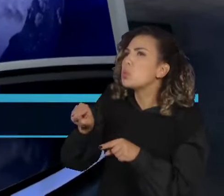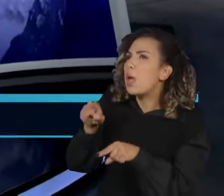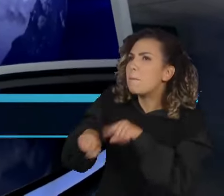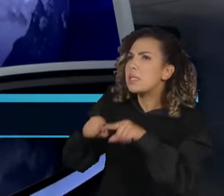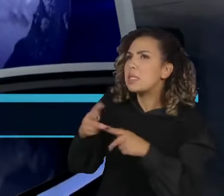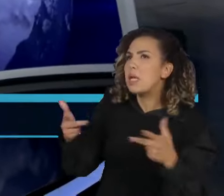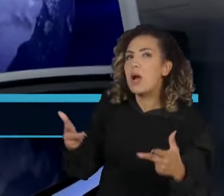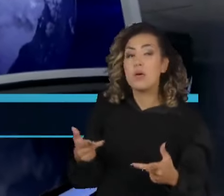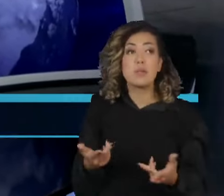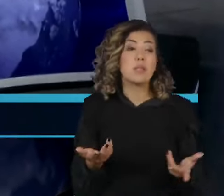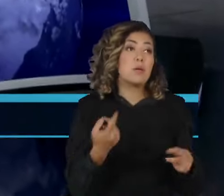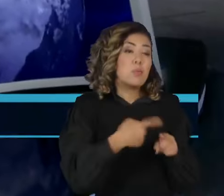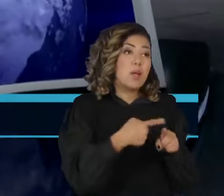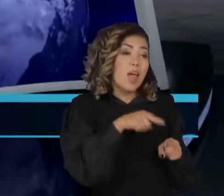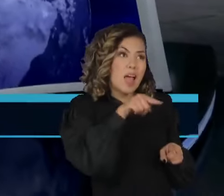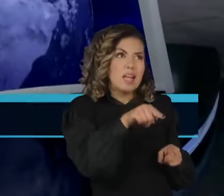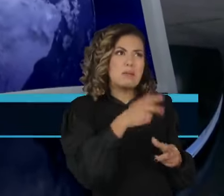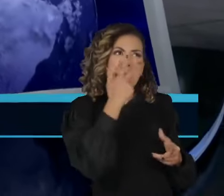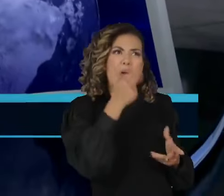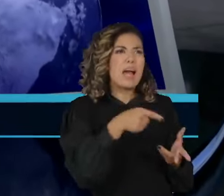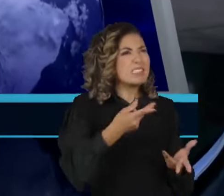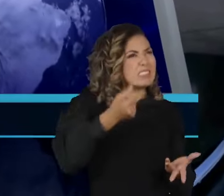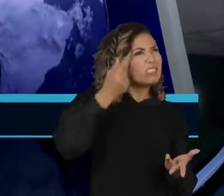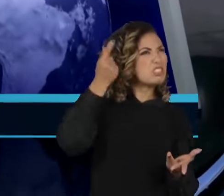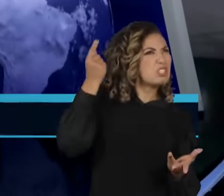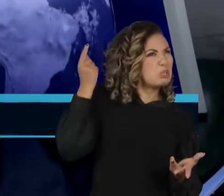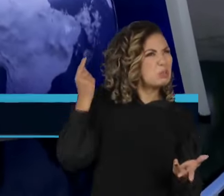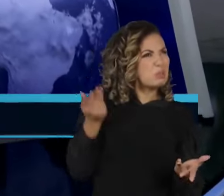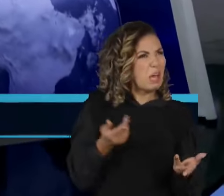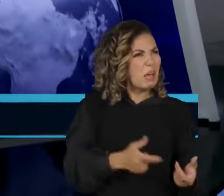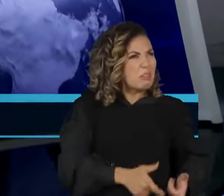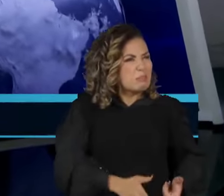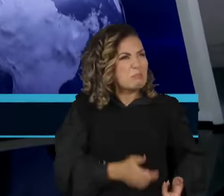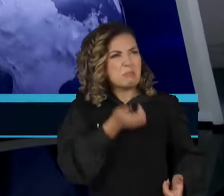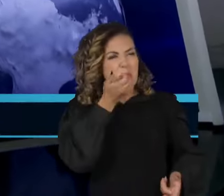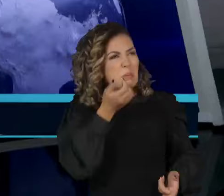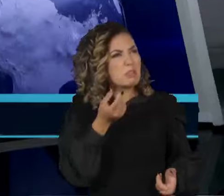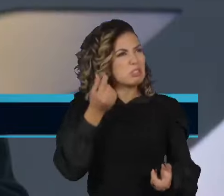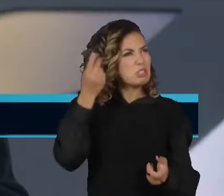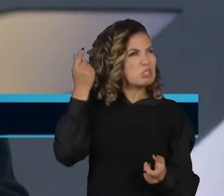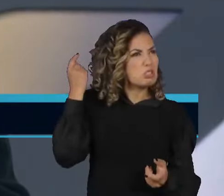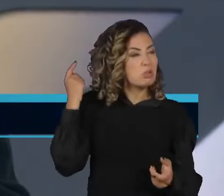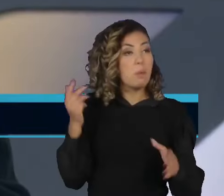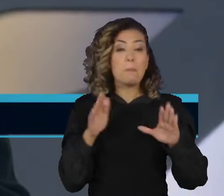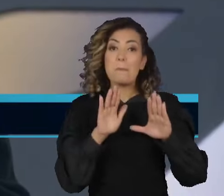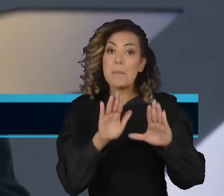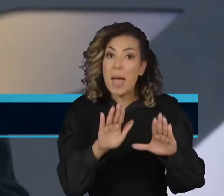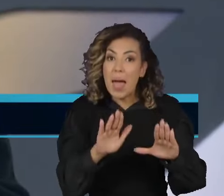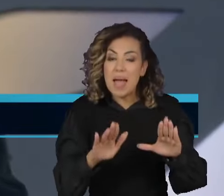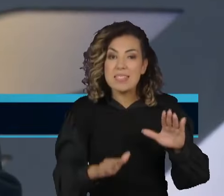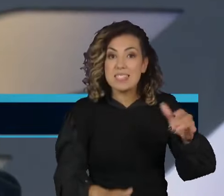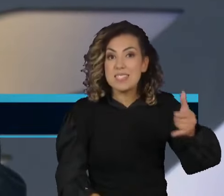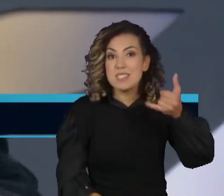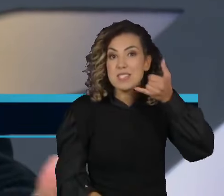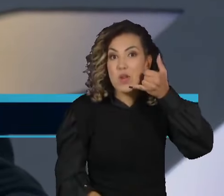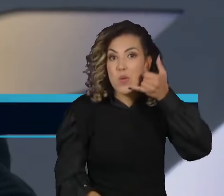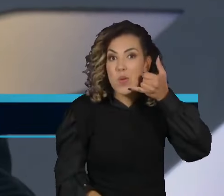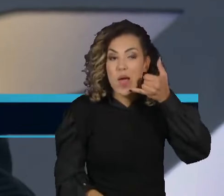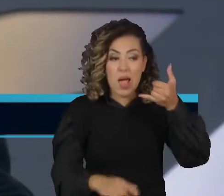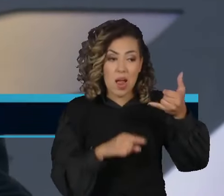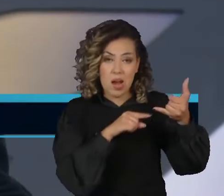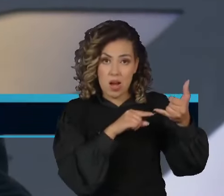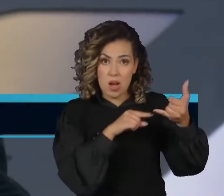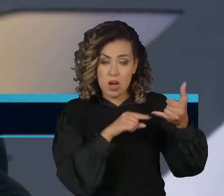peça meio pré-histórica. Mas é o seguinte, o celular, ele é uma ferramenta e foi